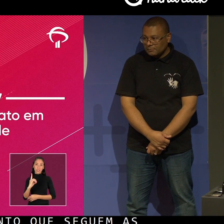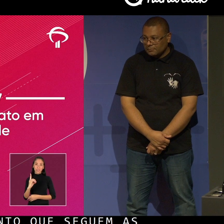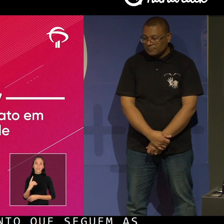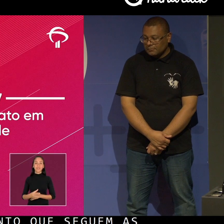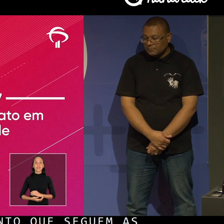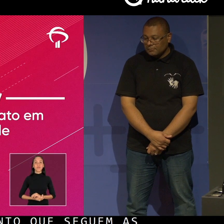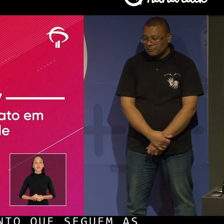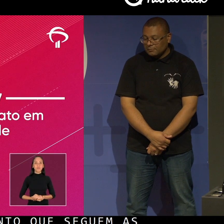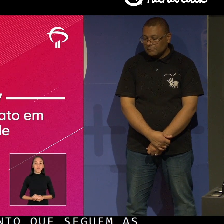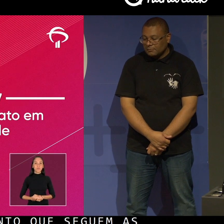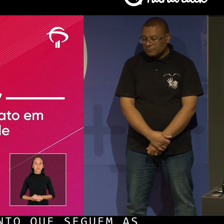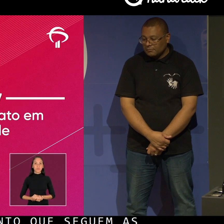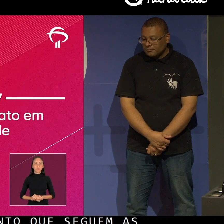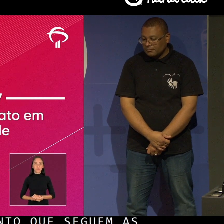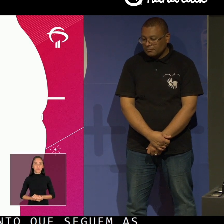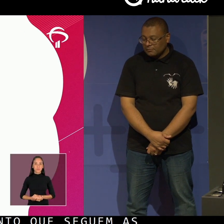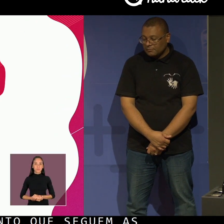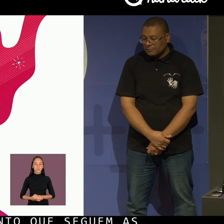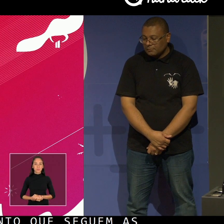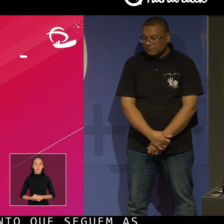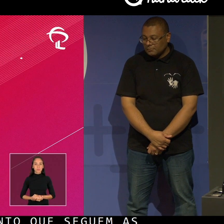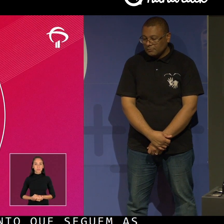deficiência. Extrato em Braille.